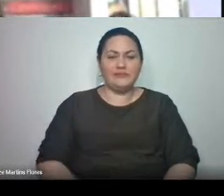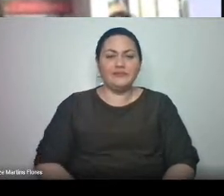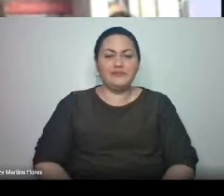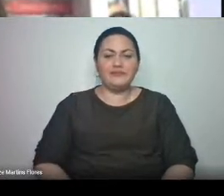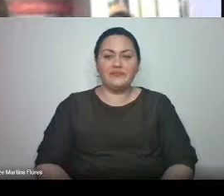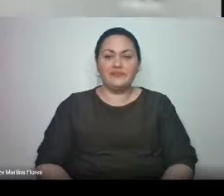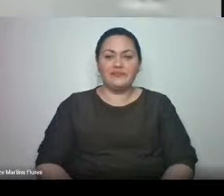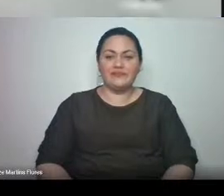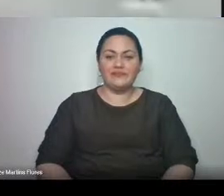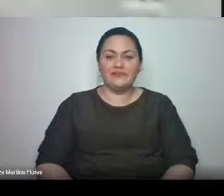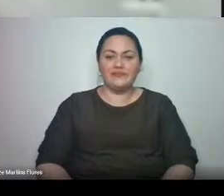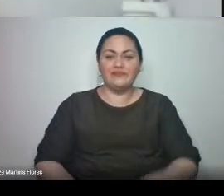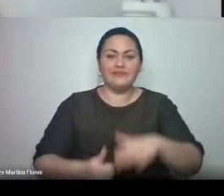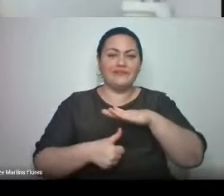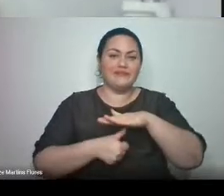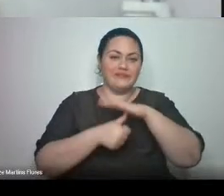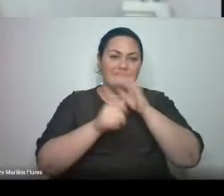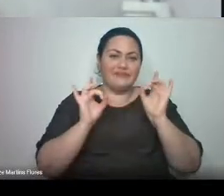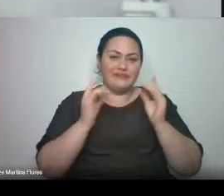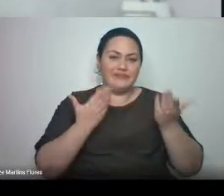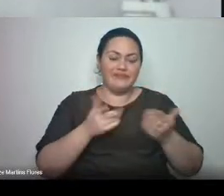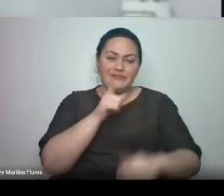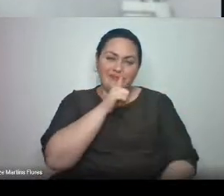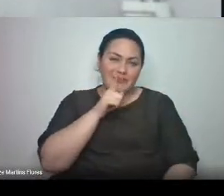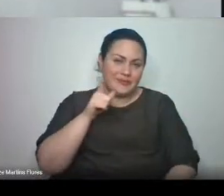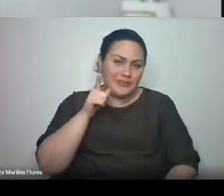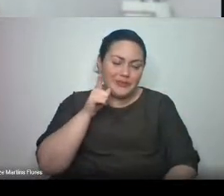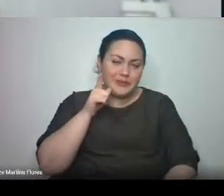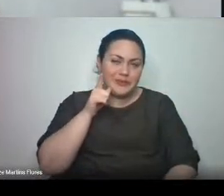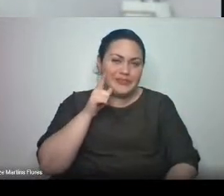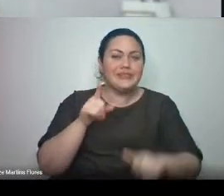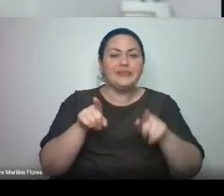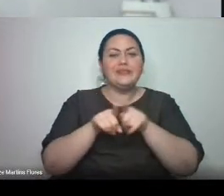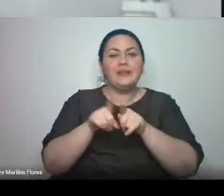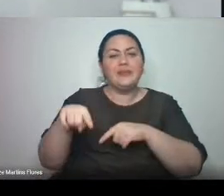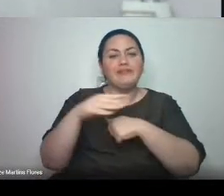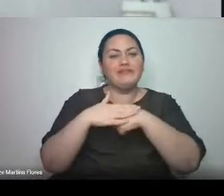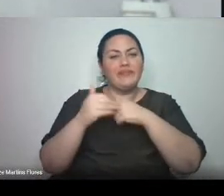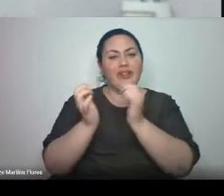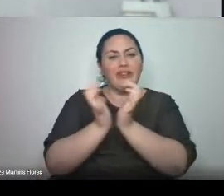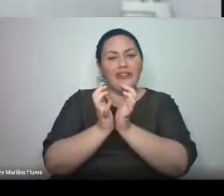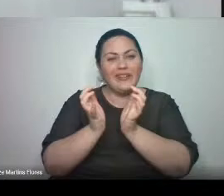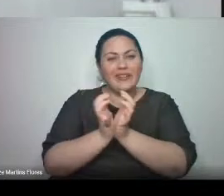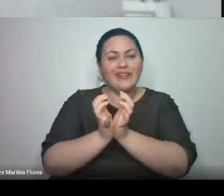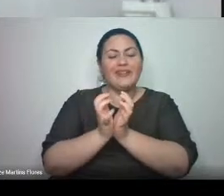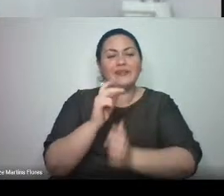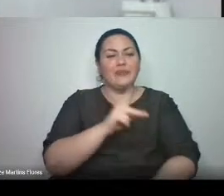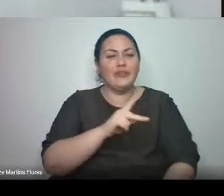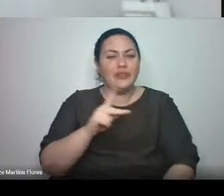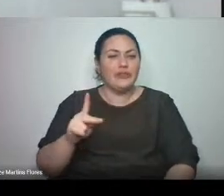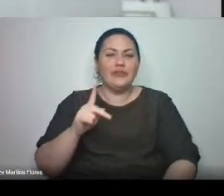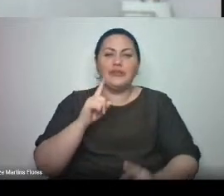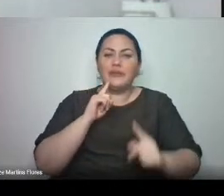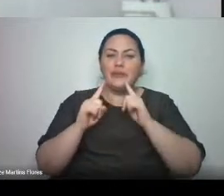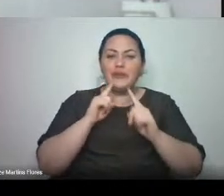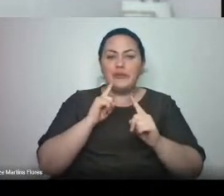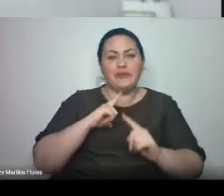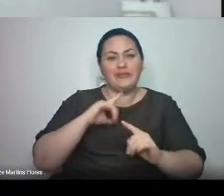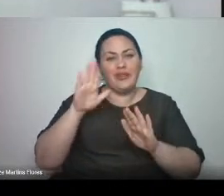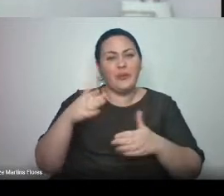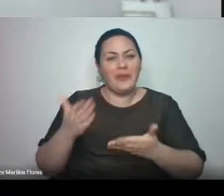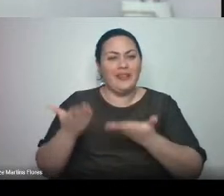Magnífica reitora, Lúcia Campos Belanda, prezados colegas, professores, coordenadores, homenageados,